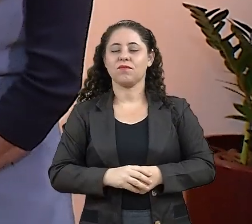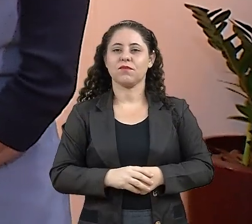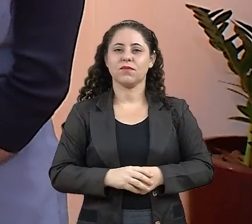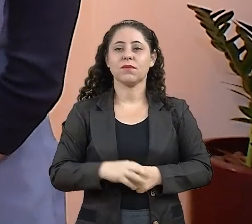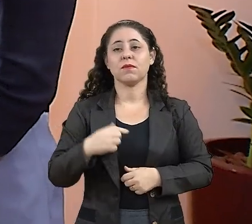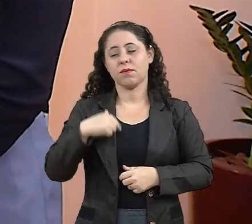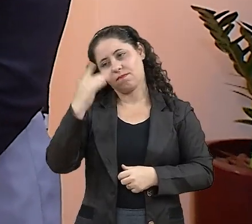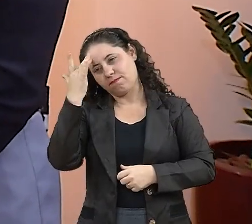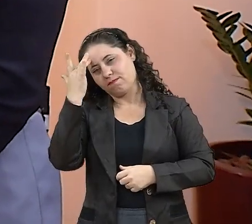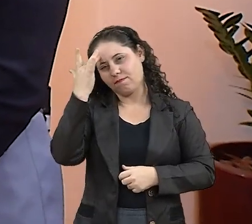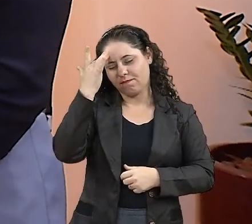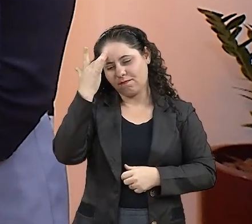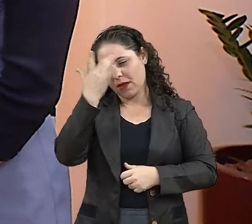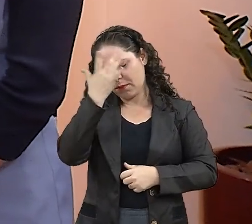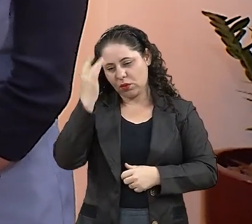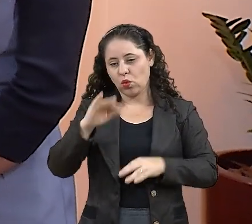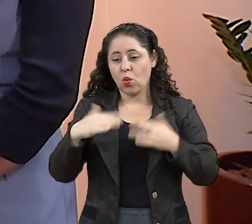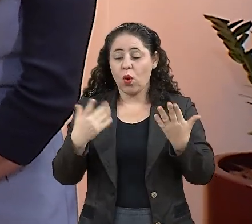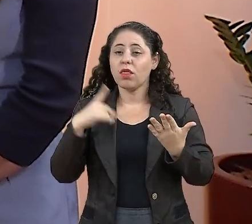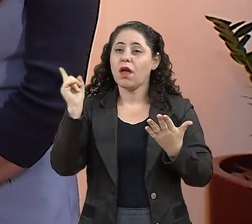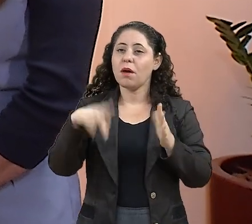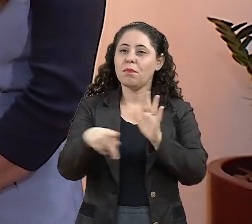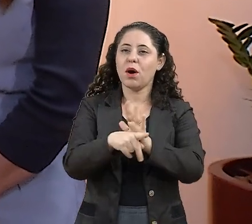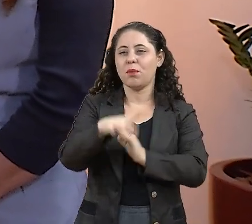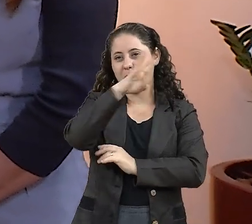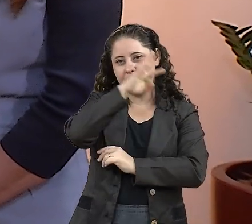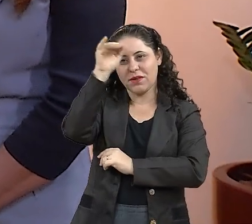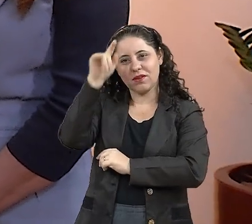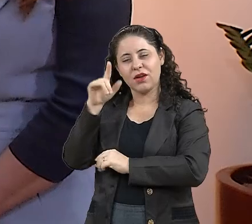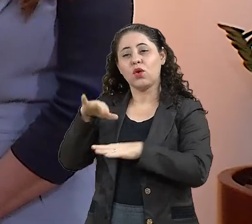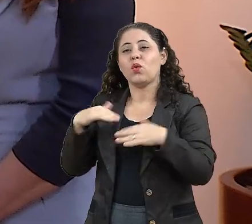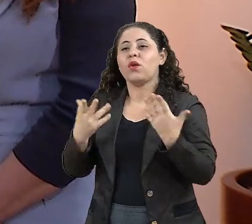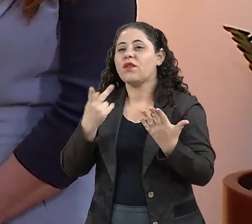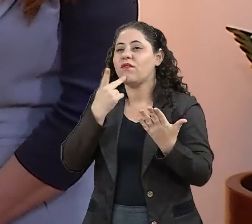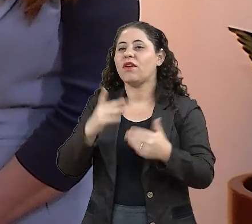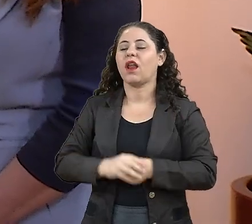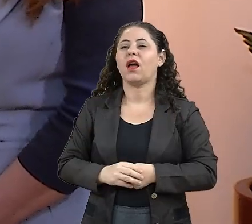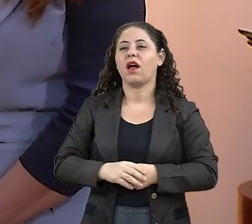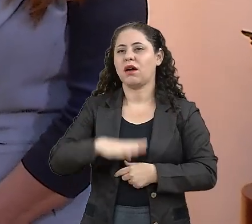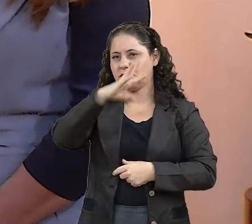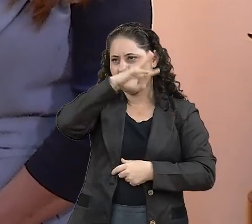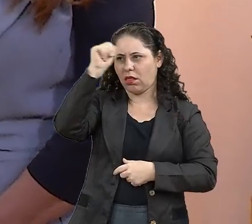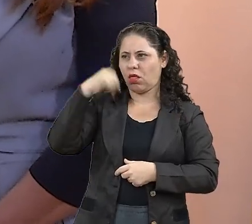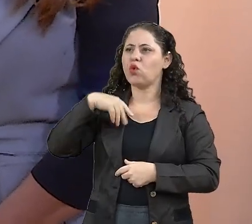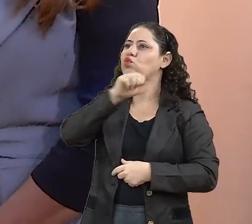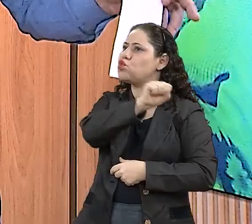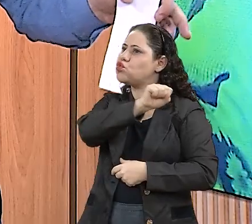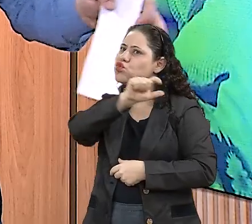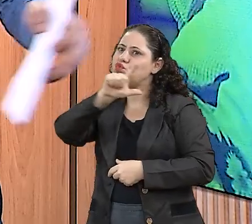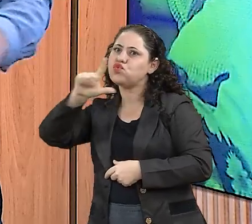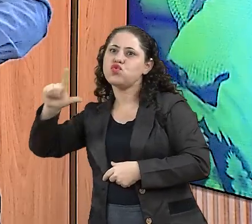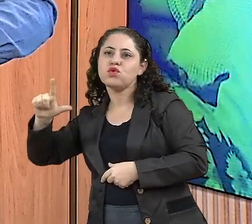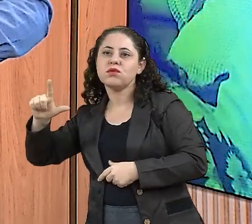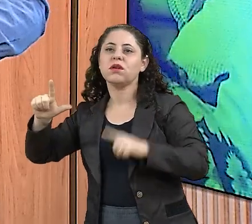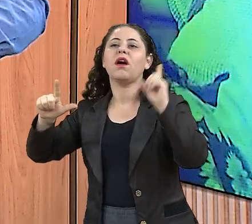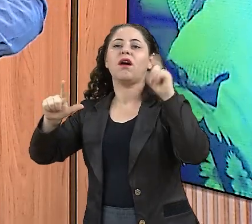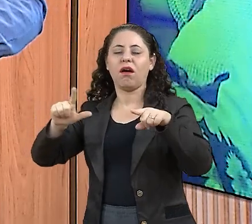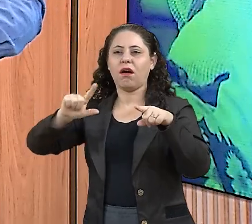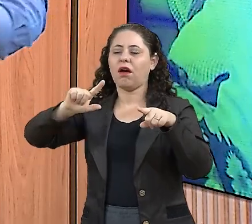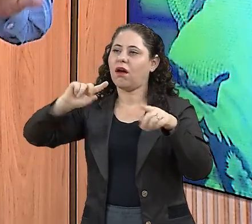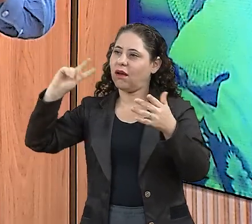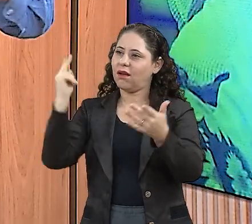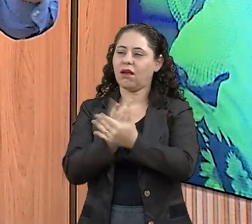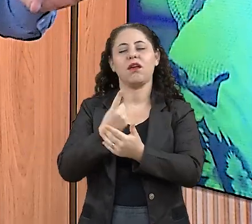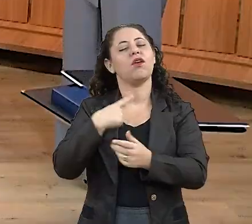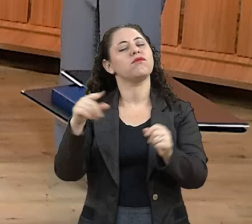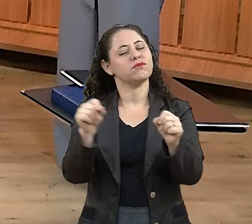gente sabe quando a pessoa se tornou sul-mato-grossense. É quando alguém fala Mato Grosso e a gente já emenda. Do sul. Corrige na hora. Assim que eu faço,